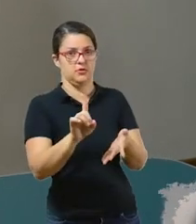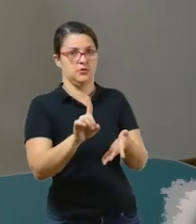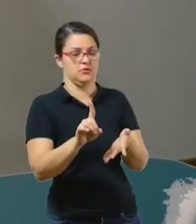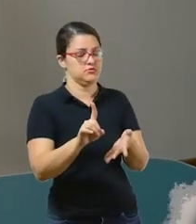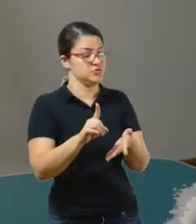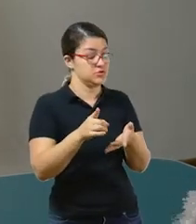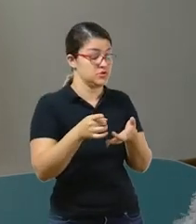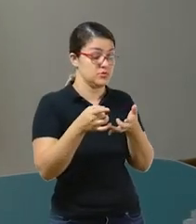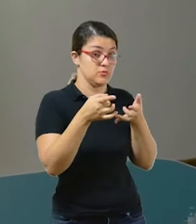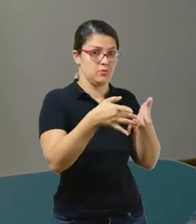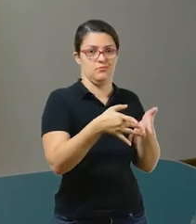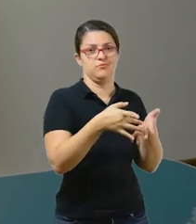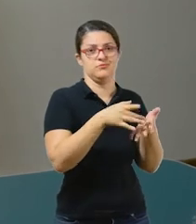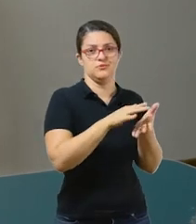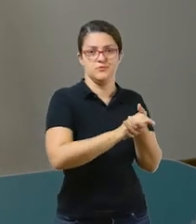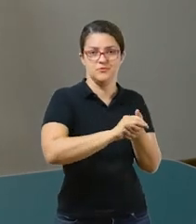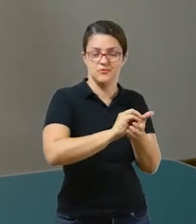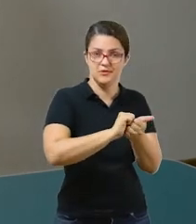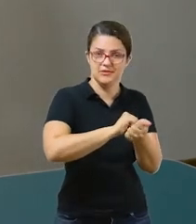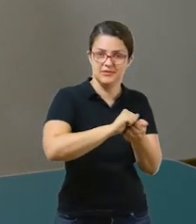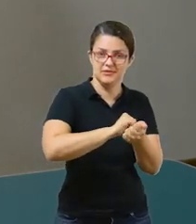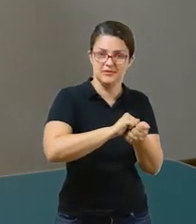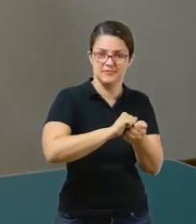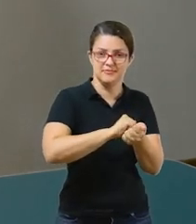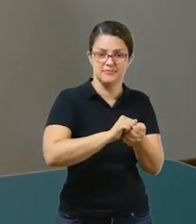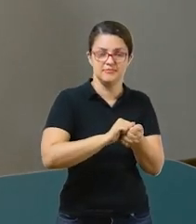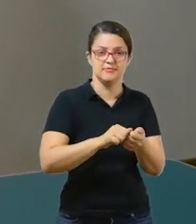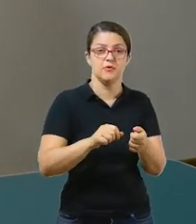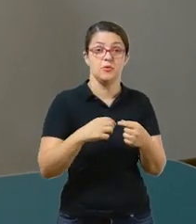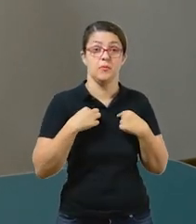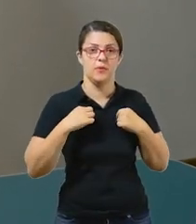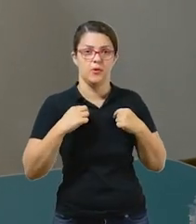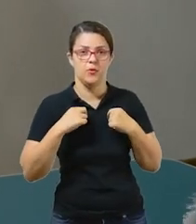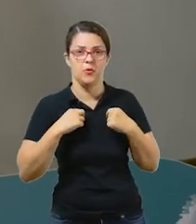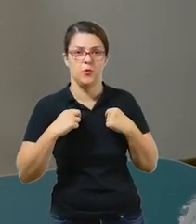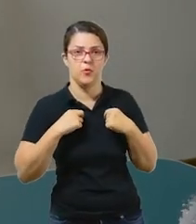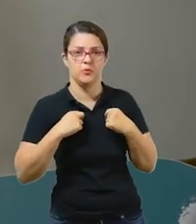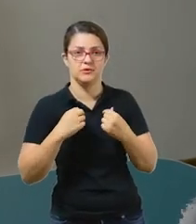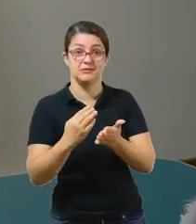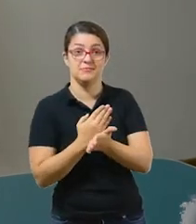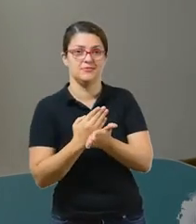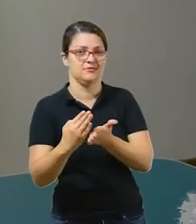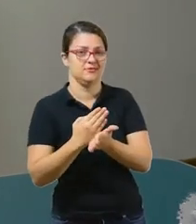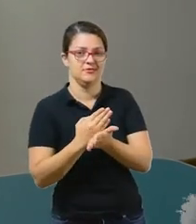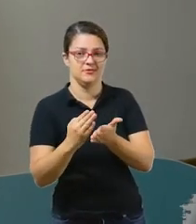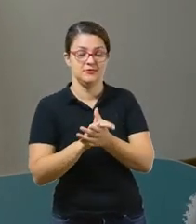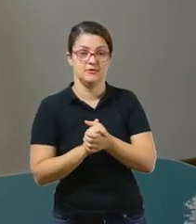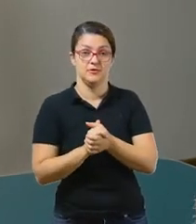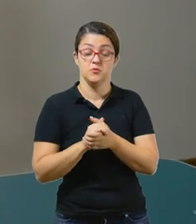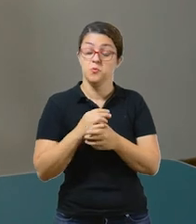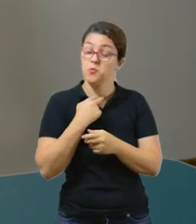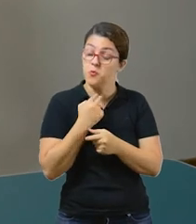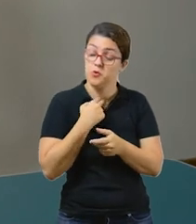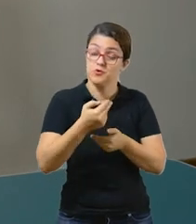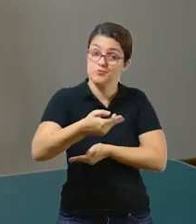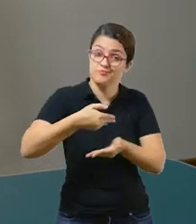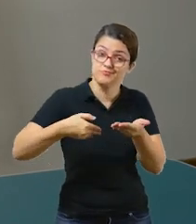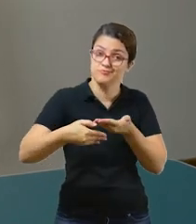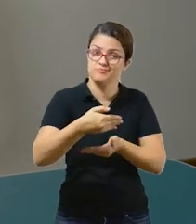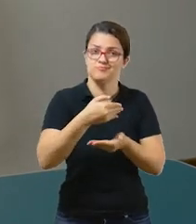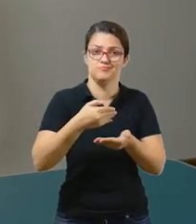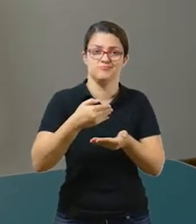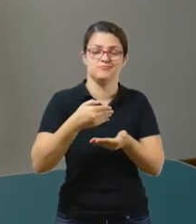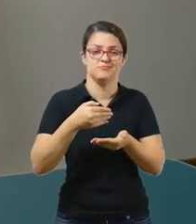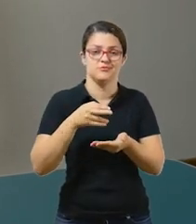para lavar. A máscara deve ser lavada separadamente das outras roupas. Não compartilhe a sua máscara, ainda que ela